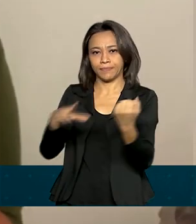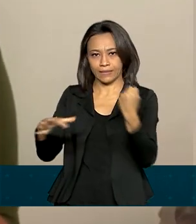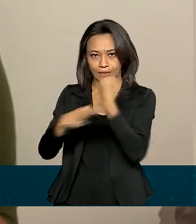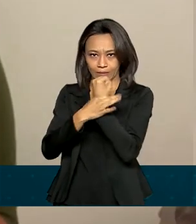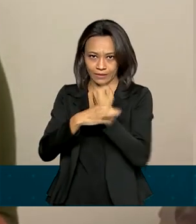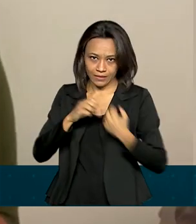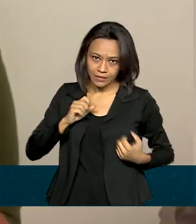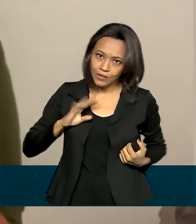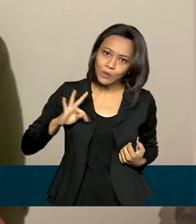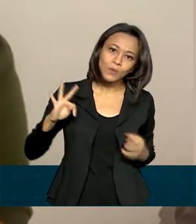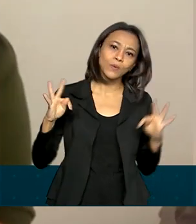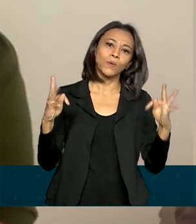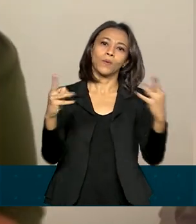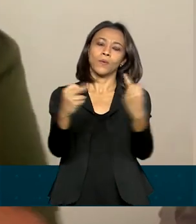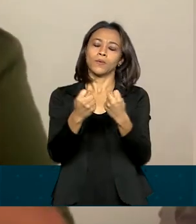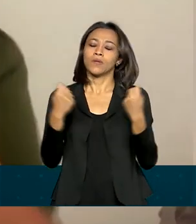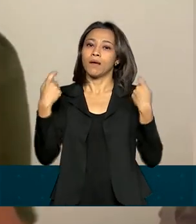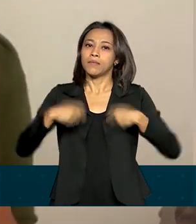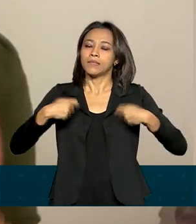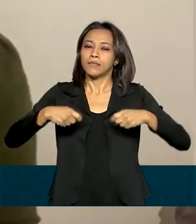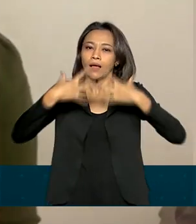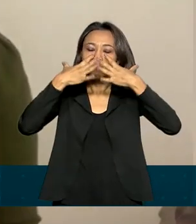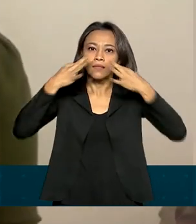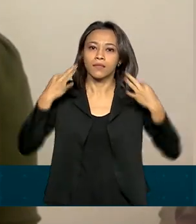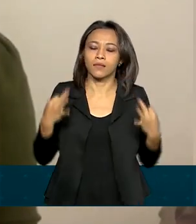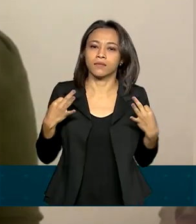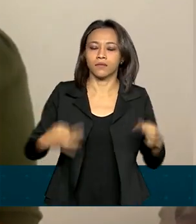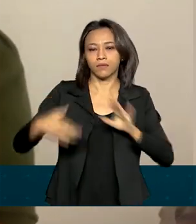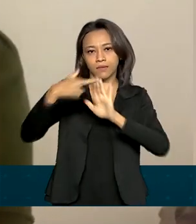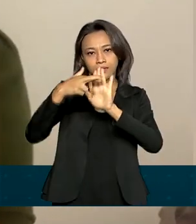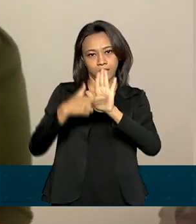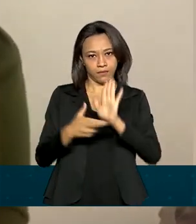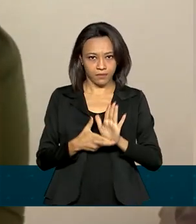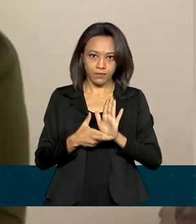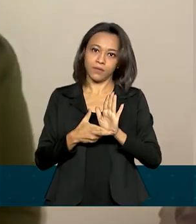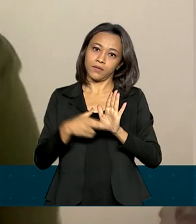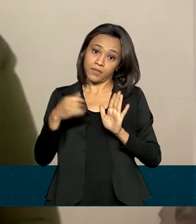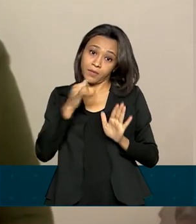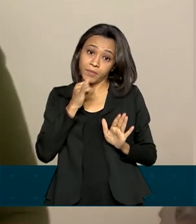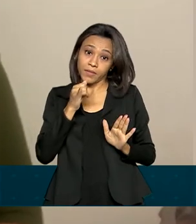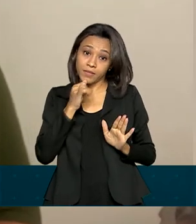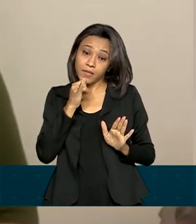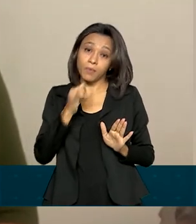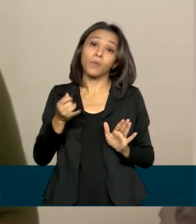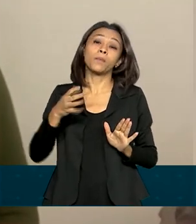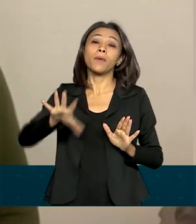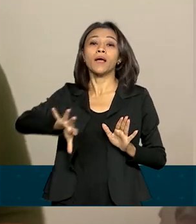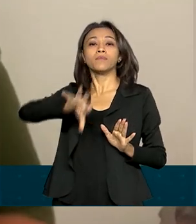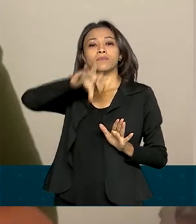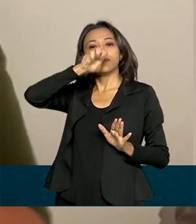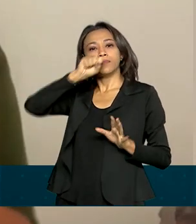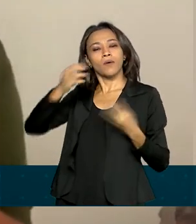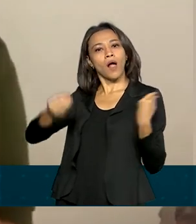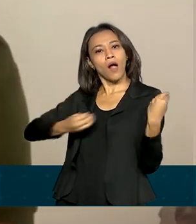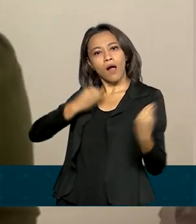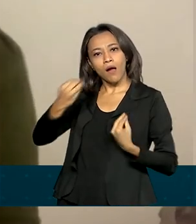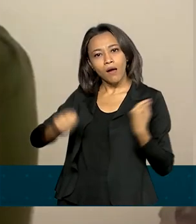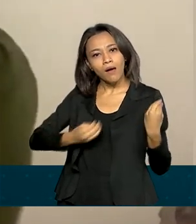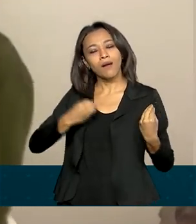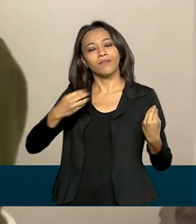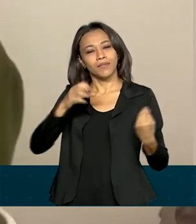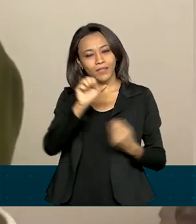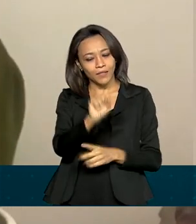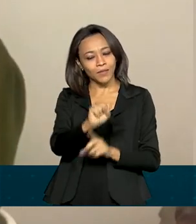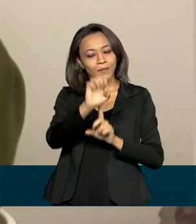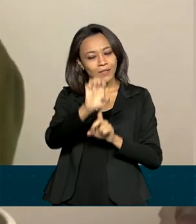É preciso estar atento aos protocolos em vigor, como a etiqueta respiratória, por exemplo. E o SEBRAE